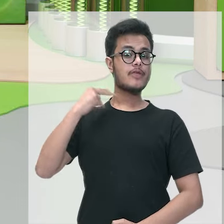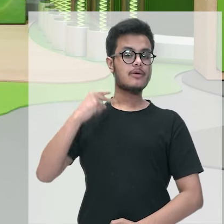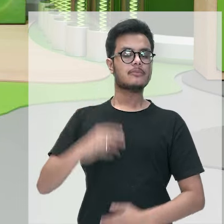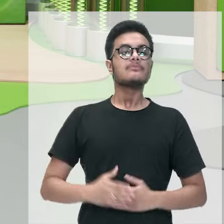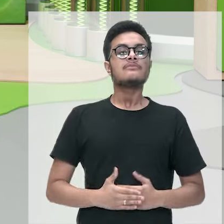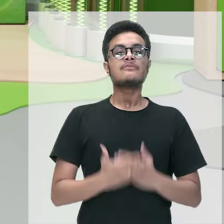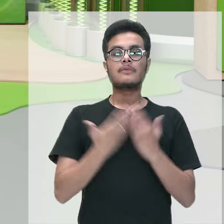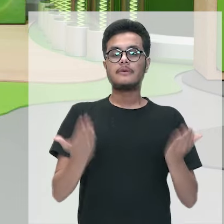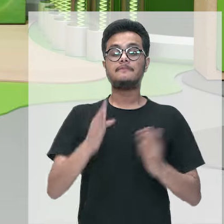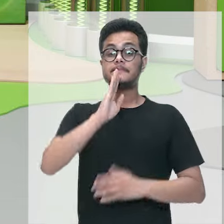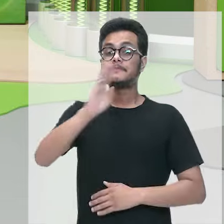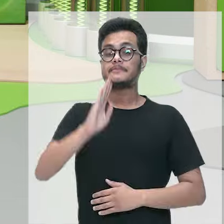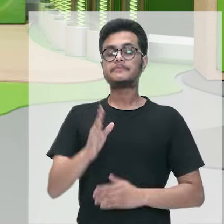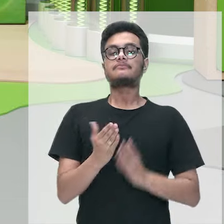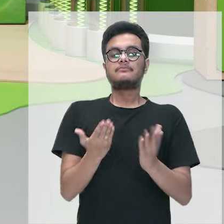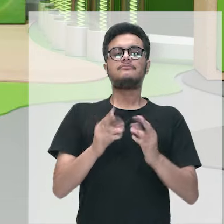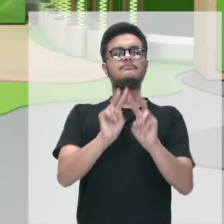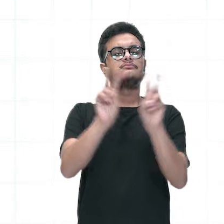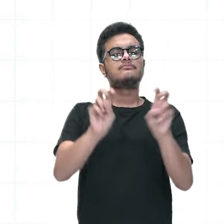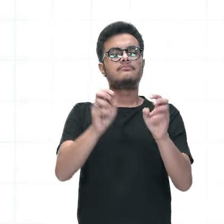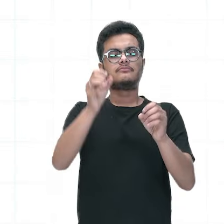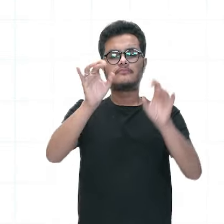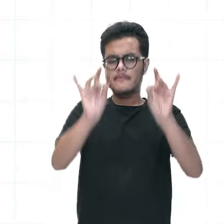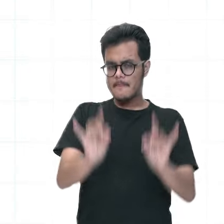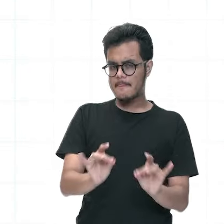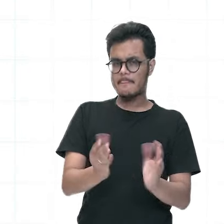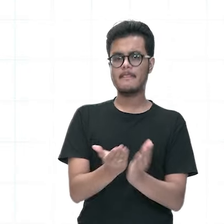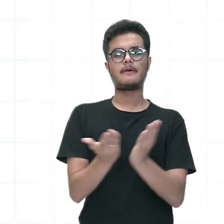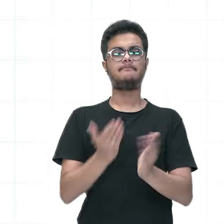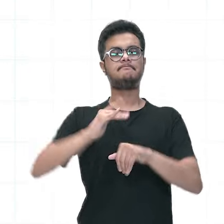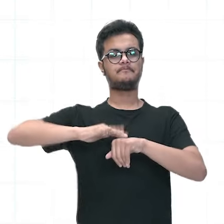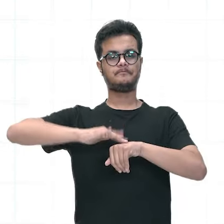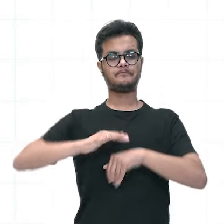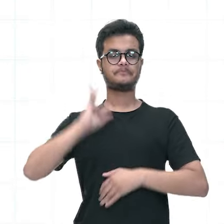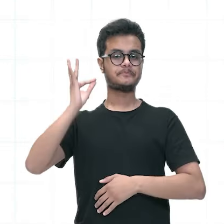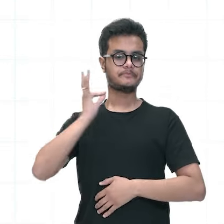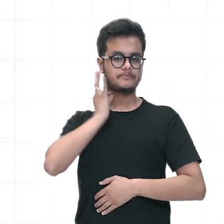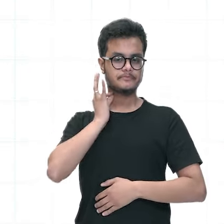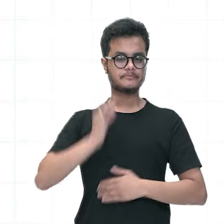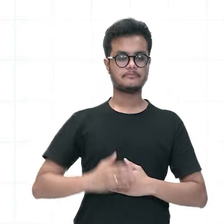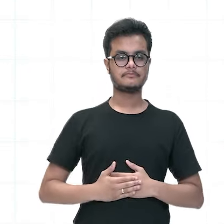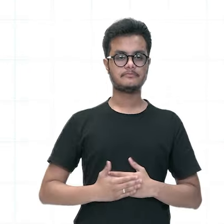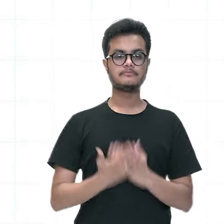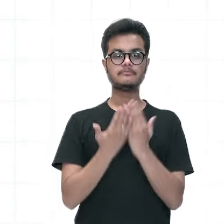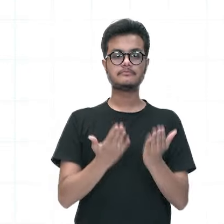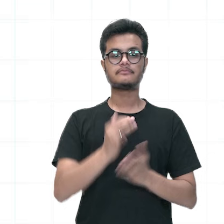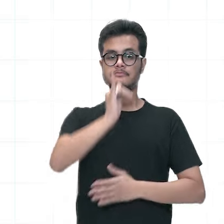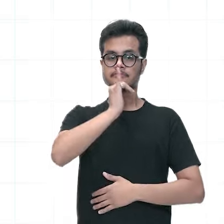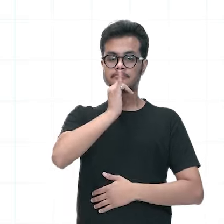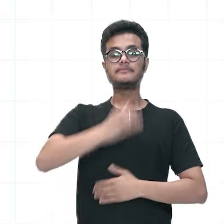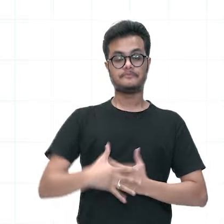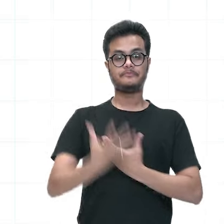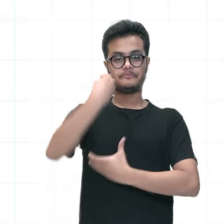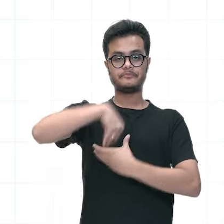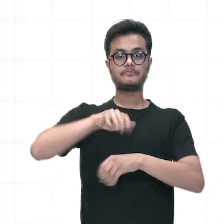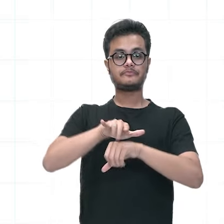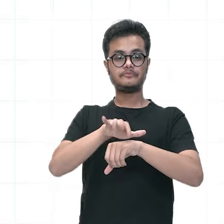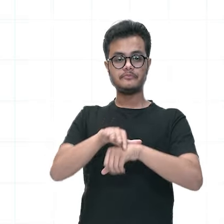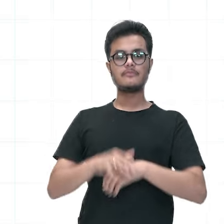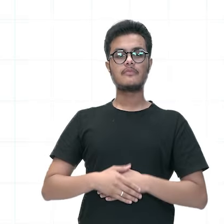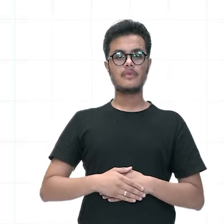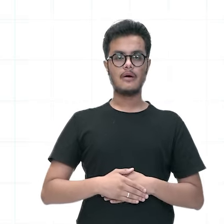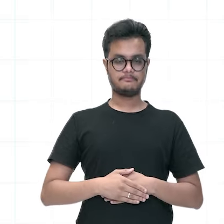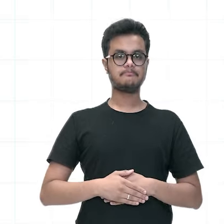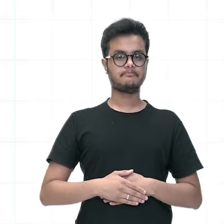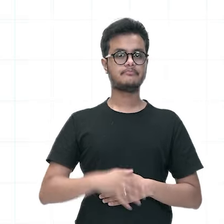arboviroses causadas pelo Aedes aegypti. A gente observa aí que, dentro das principais arboviroses, nós